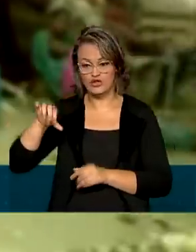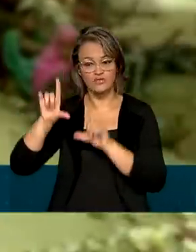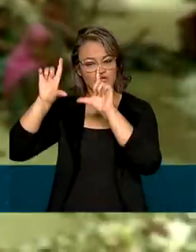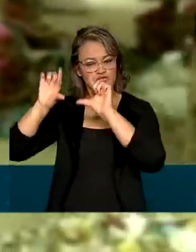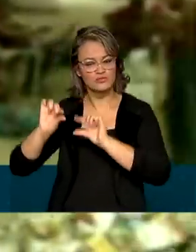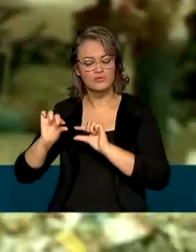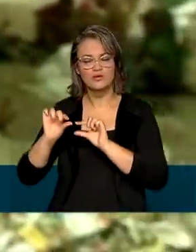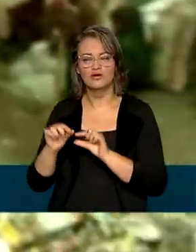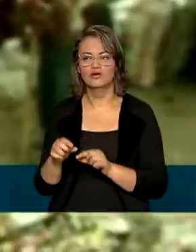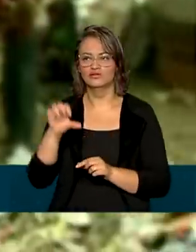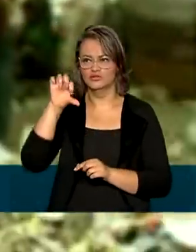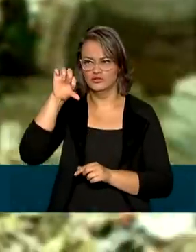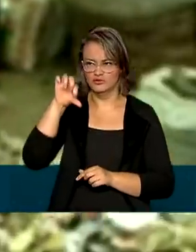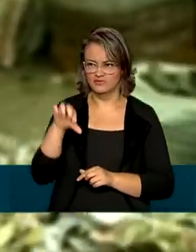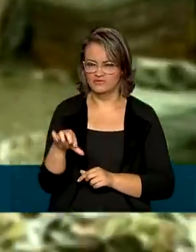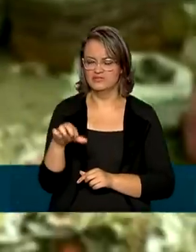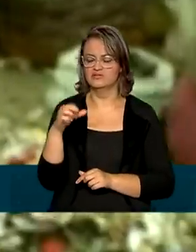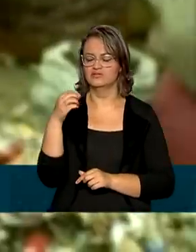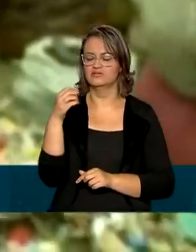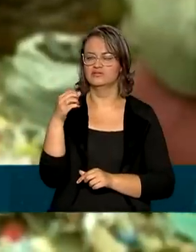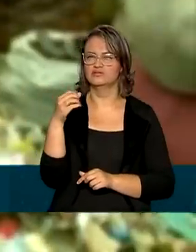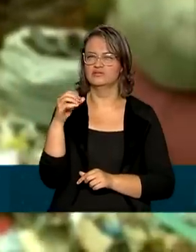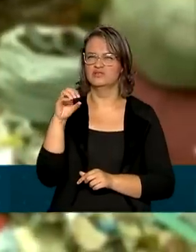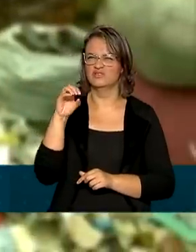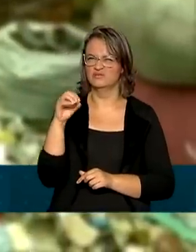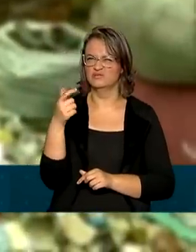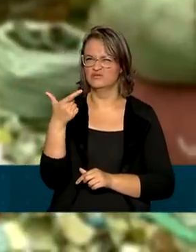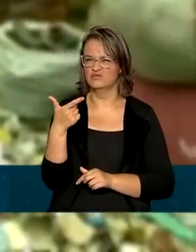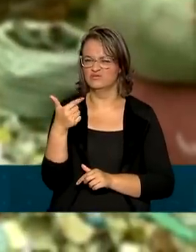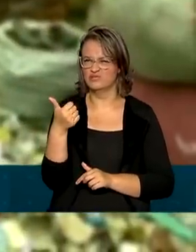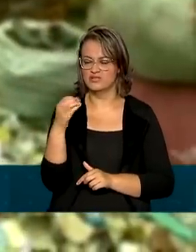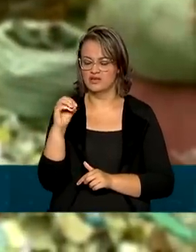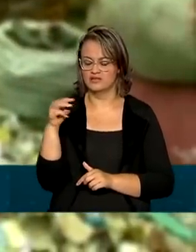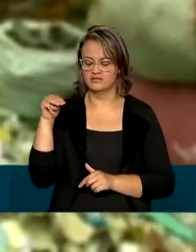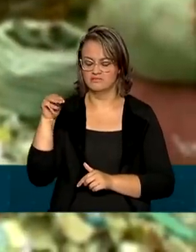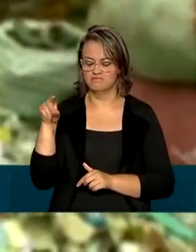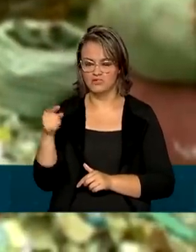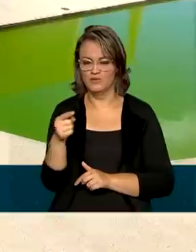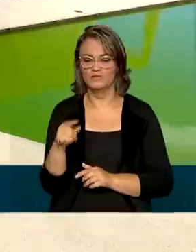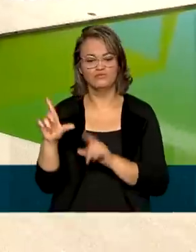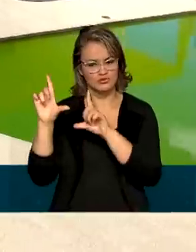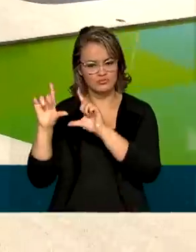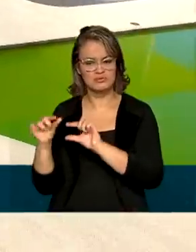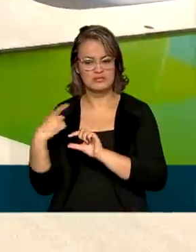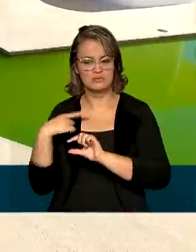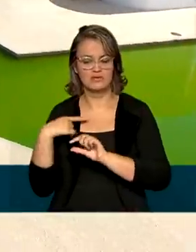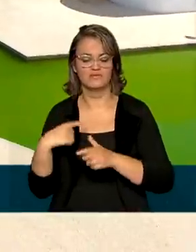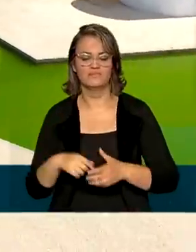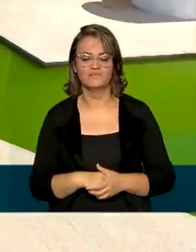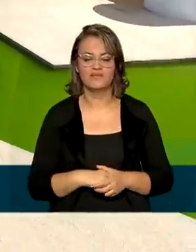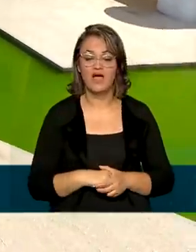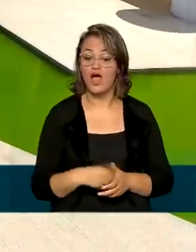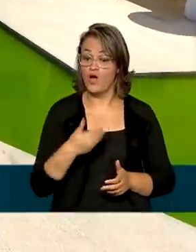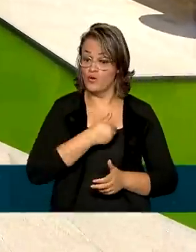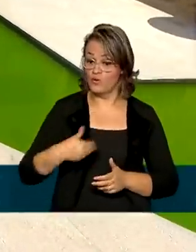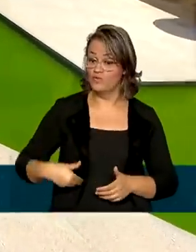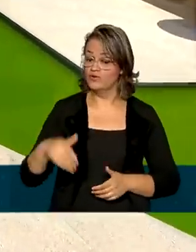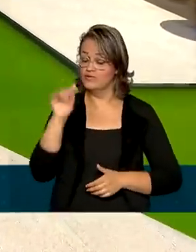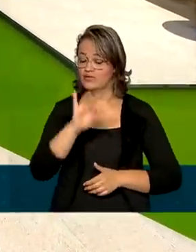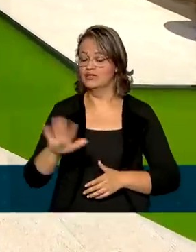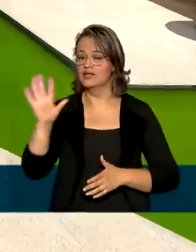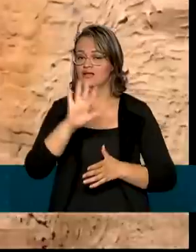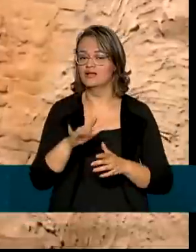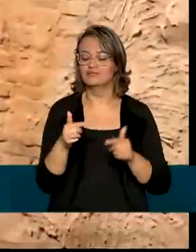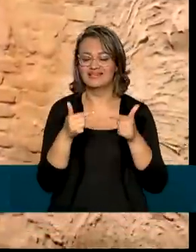933 mil para 706 mil pessoas. O governo federal aposta em